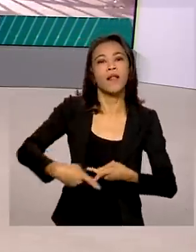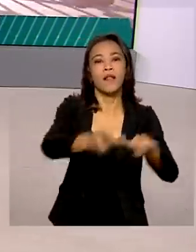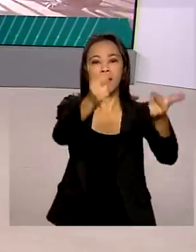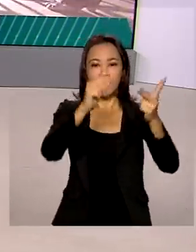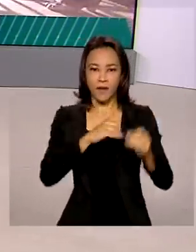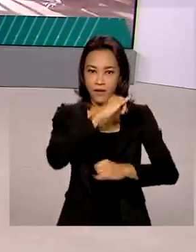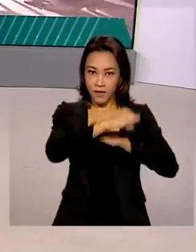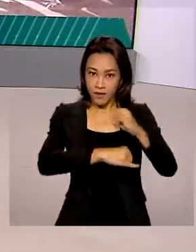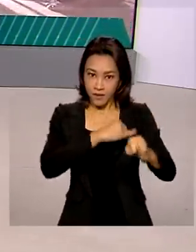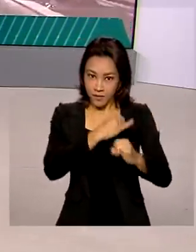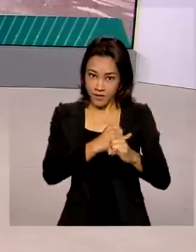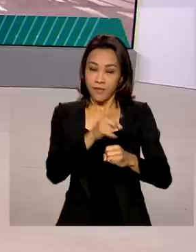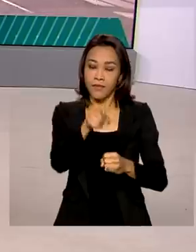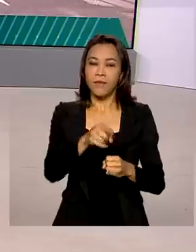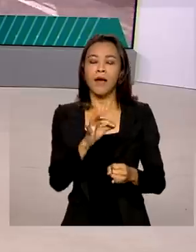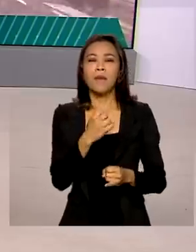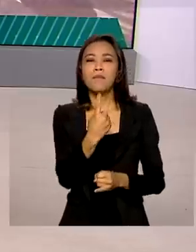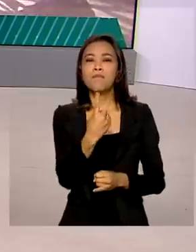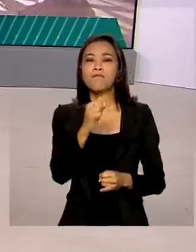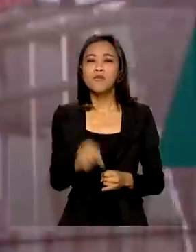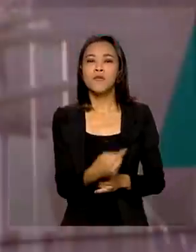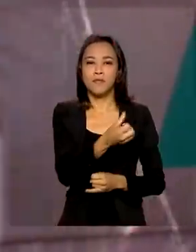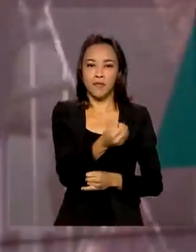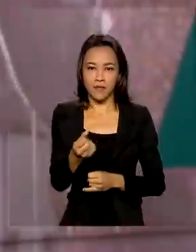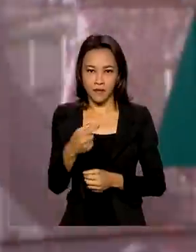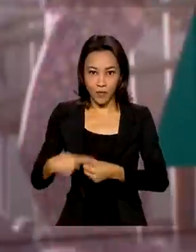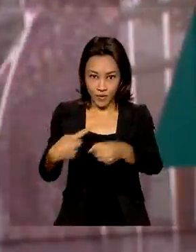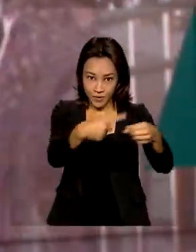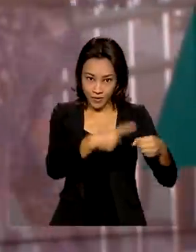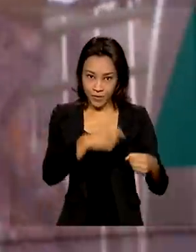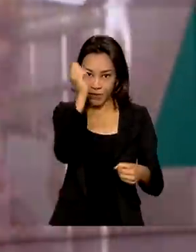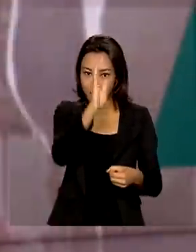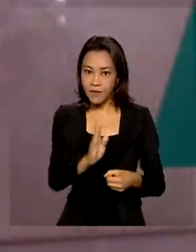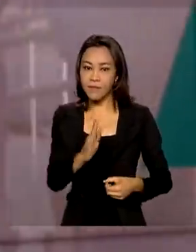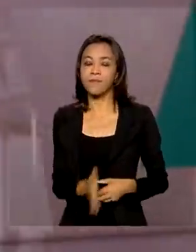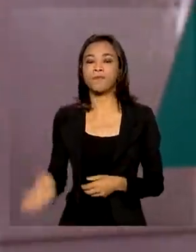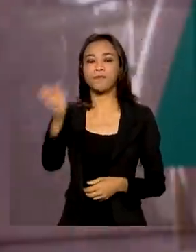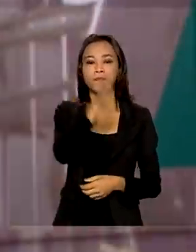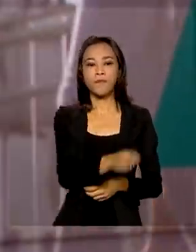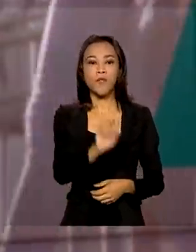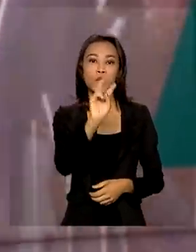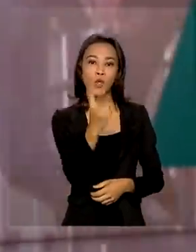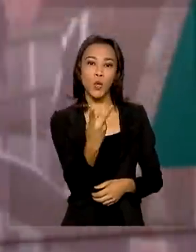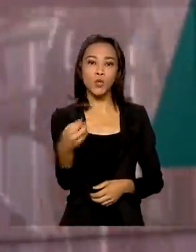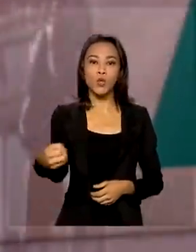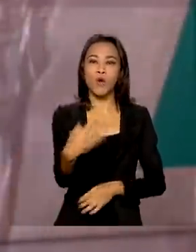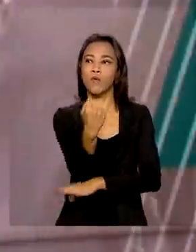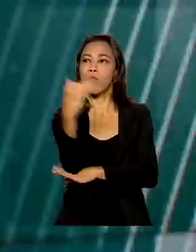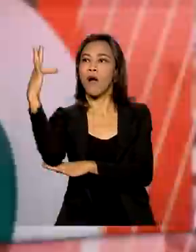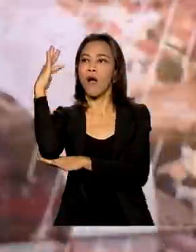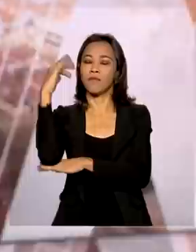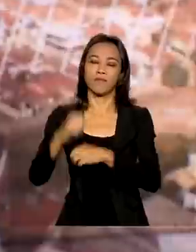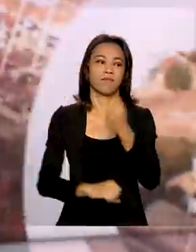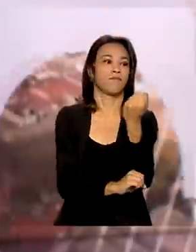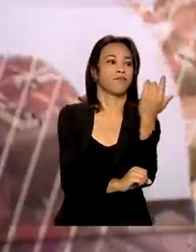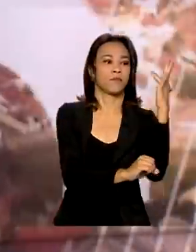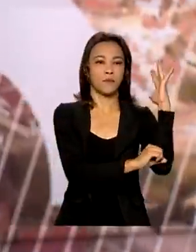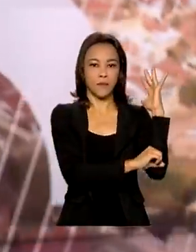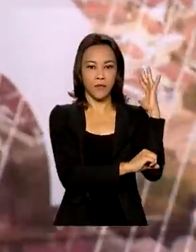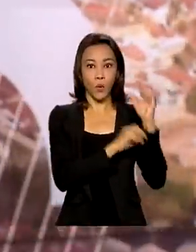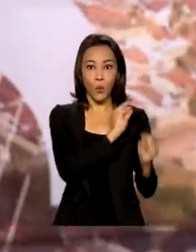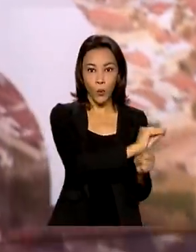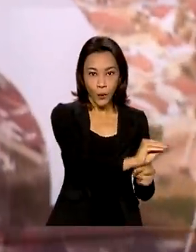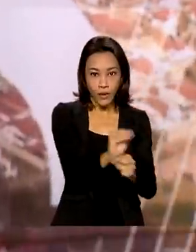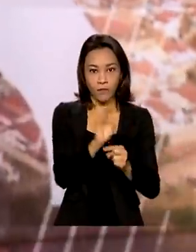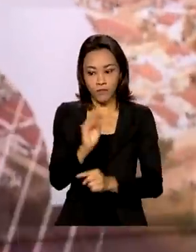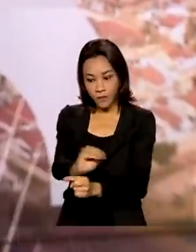de 1.600 municípios de todo o país. Dois novos parques nacionais vão contar com os cuidados da iniciativa